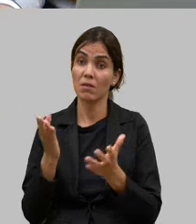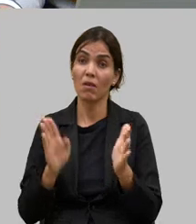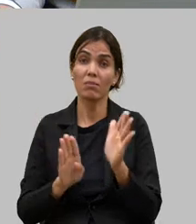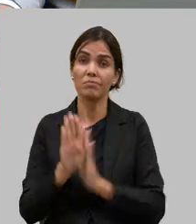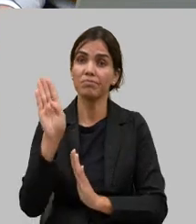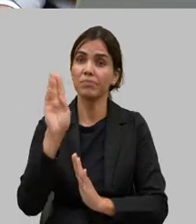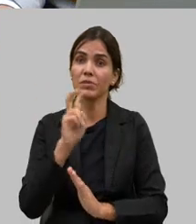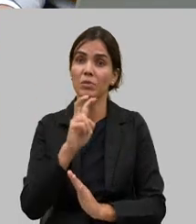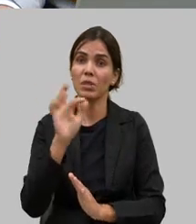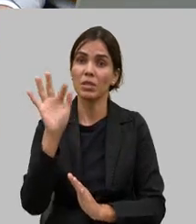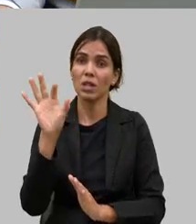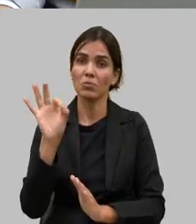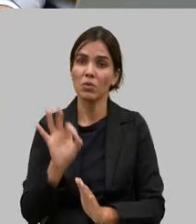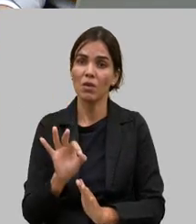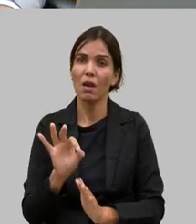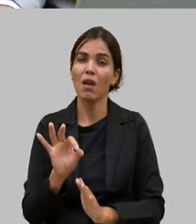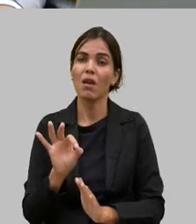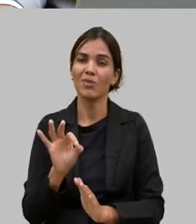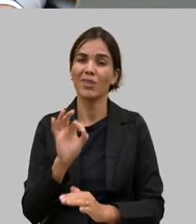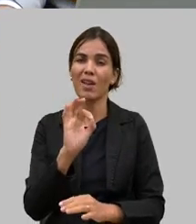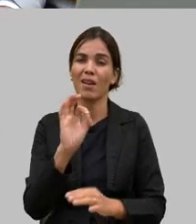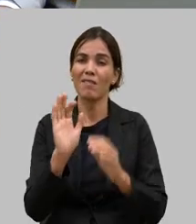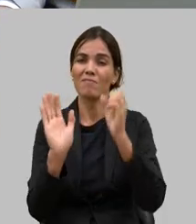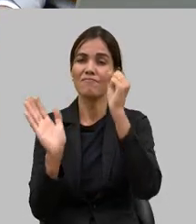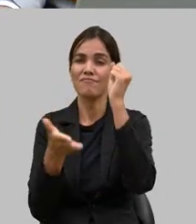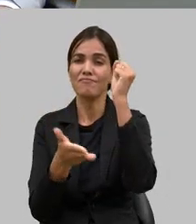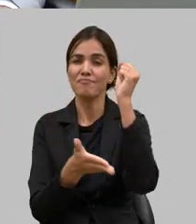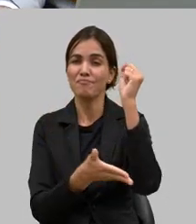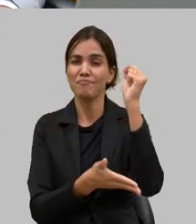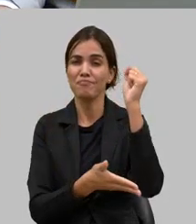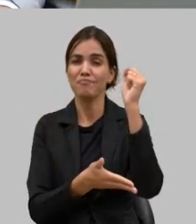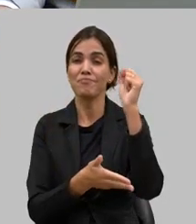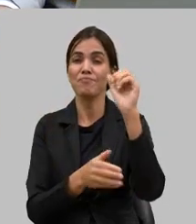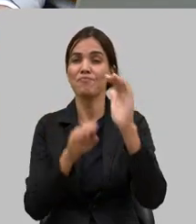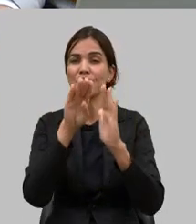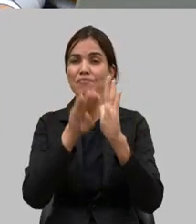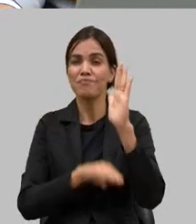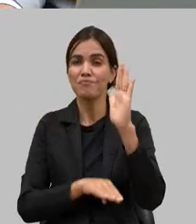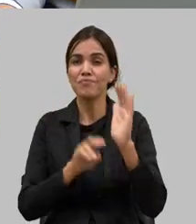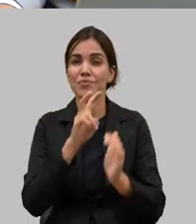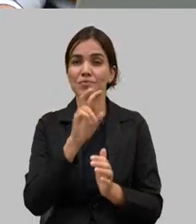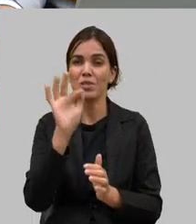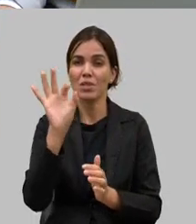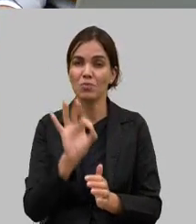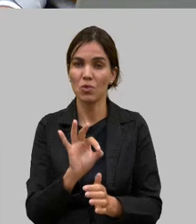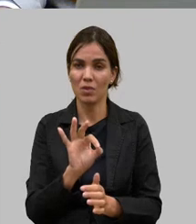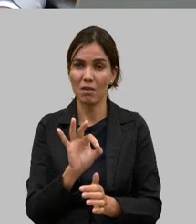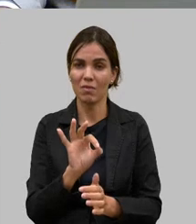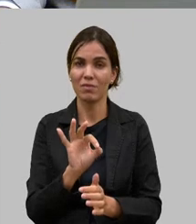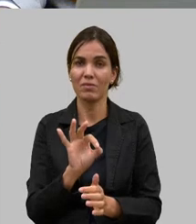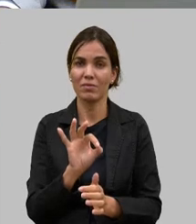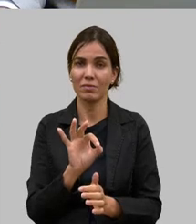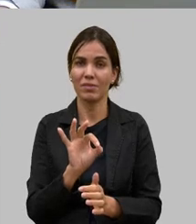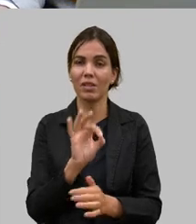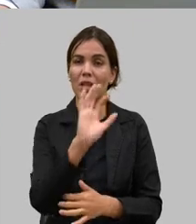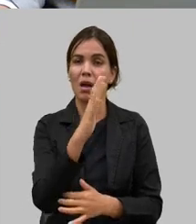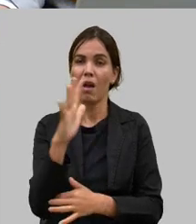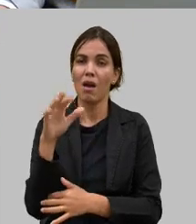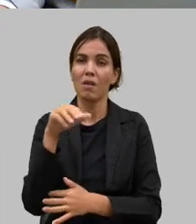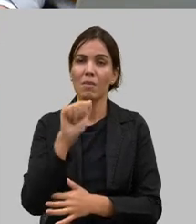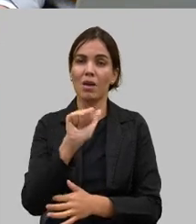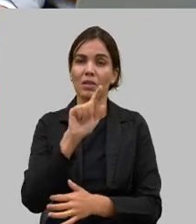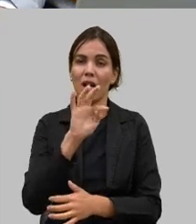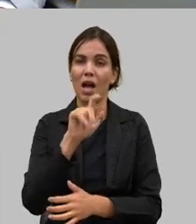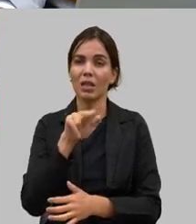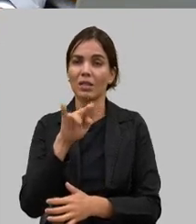caiu o desmatamento da Mata Atlântica em 57% batemos recordes então assim nós temos feito viagens para